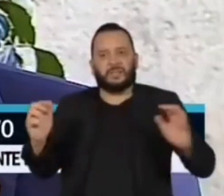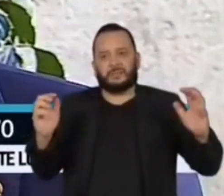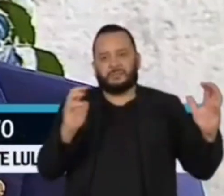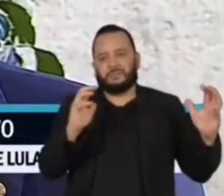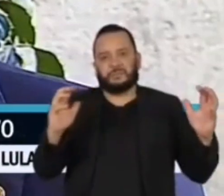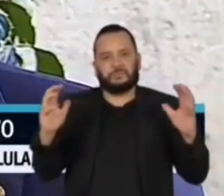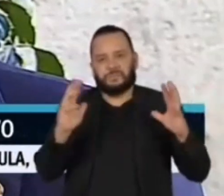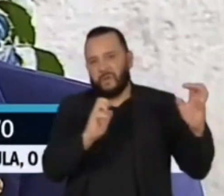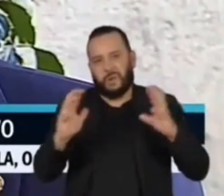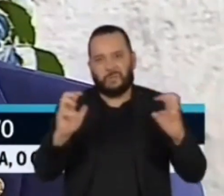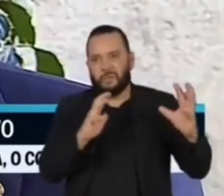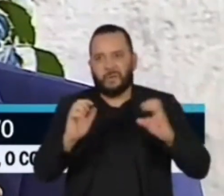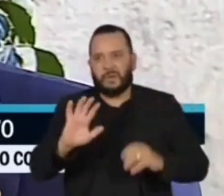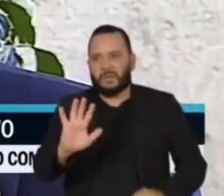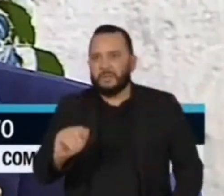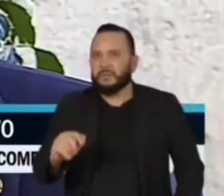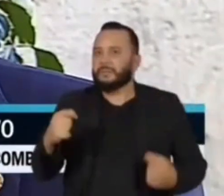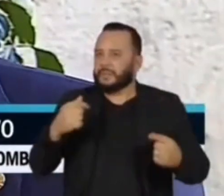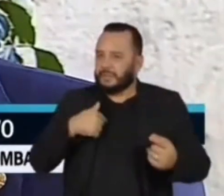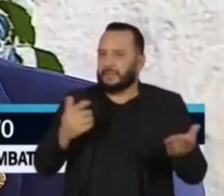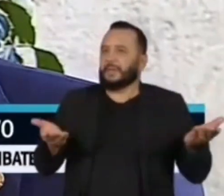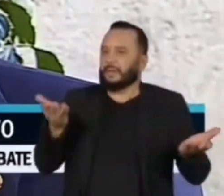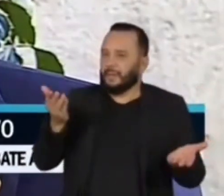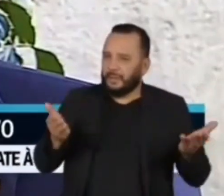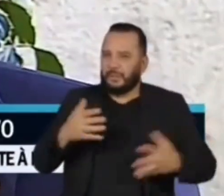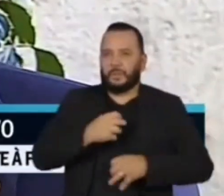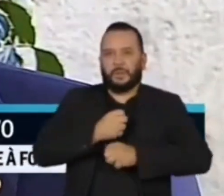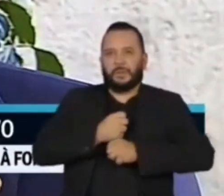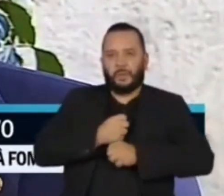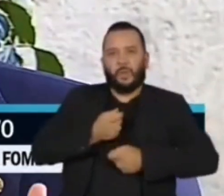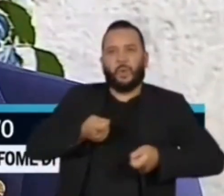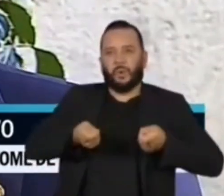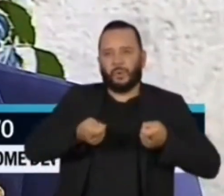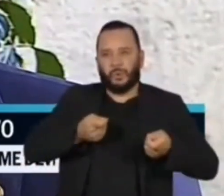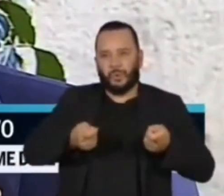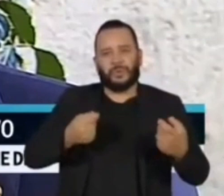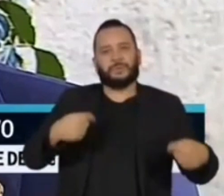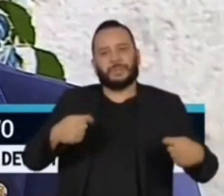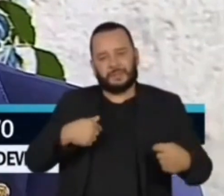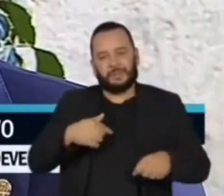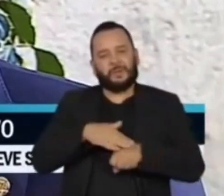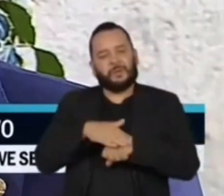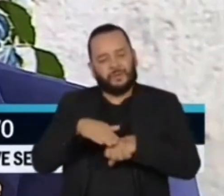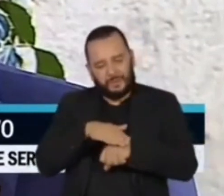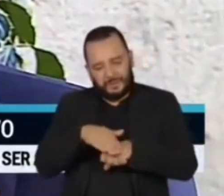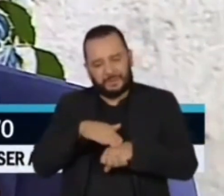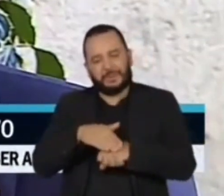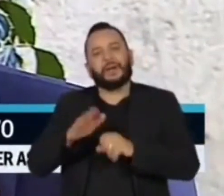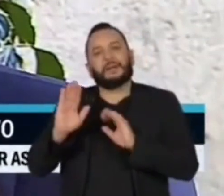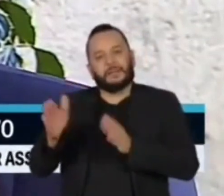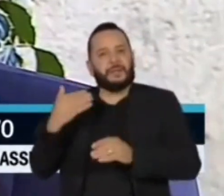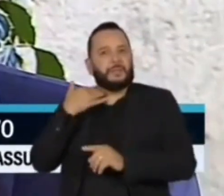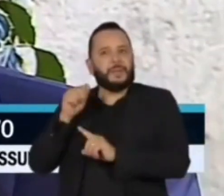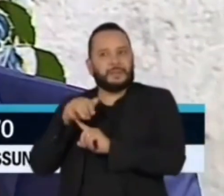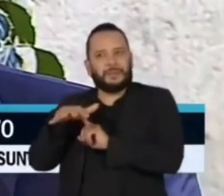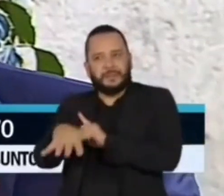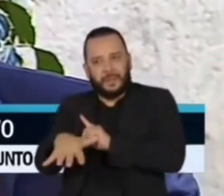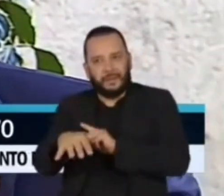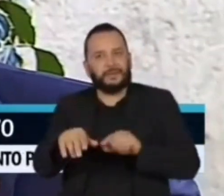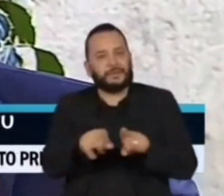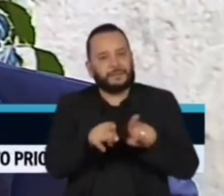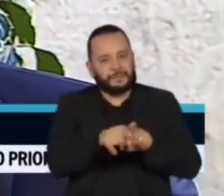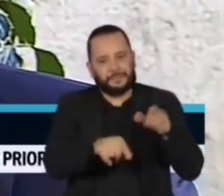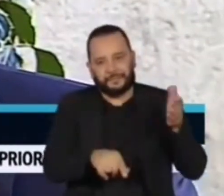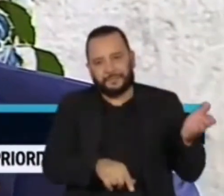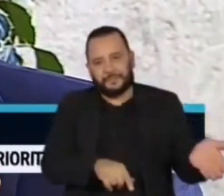nunca, equilíbrio, serenidade, tentar construir um diálogo entre o Banco Central e o governo federal para que de